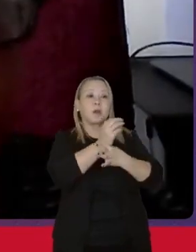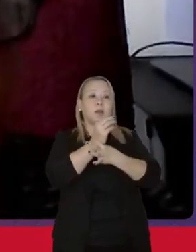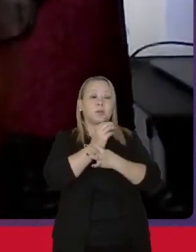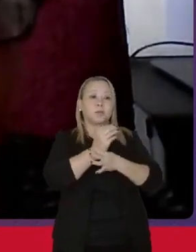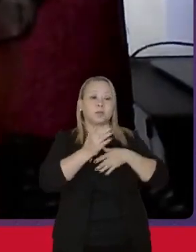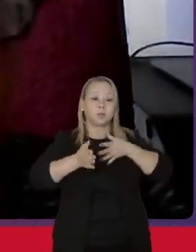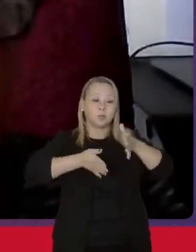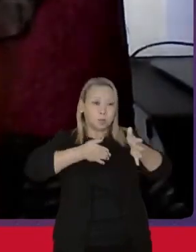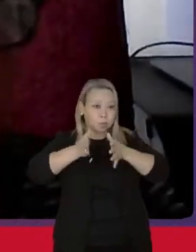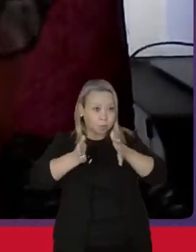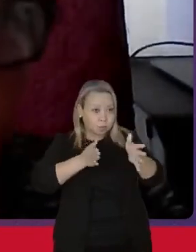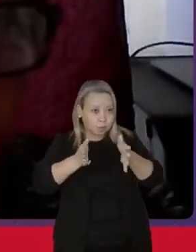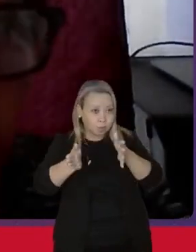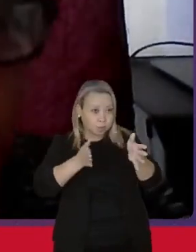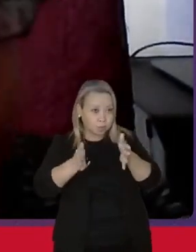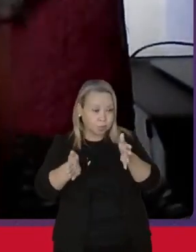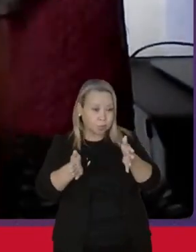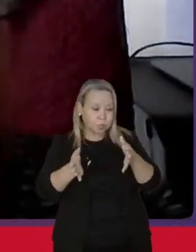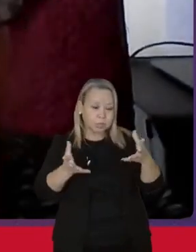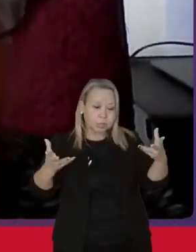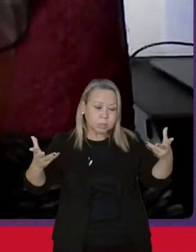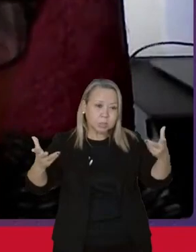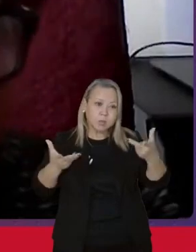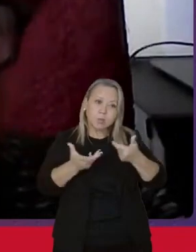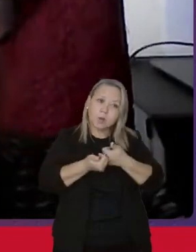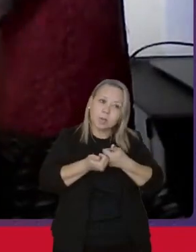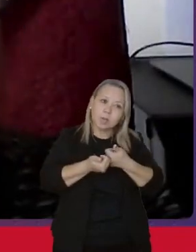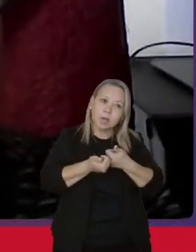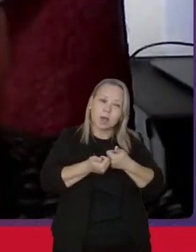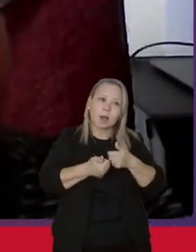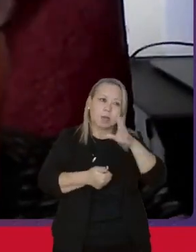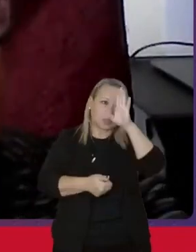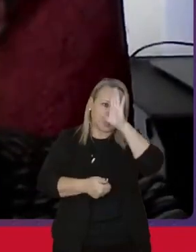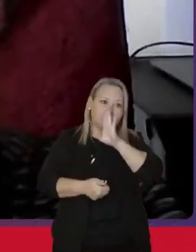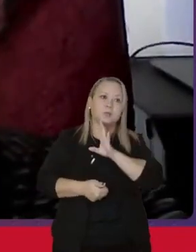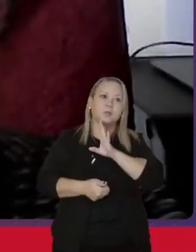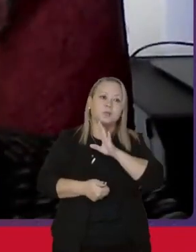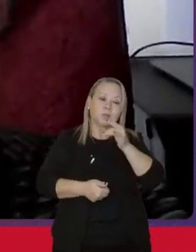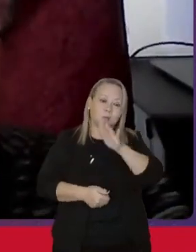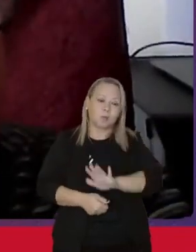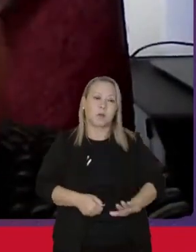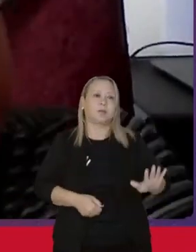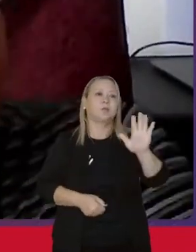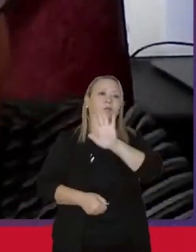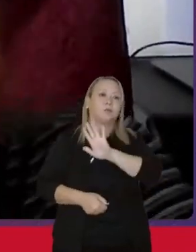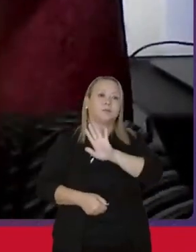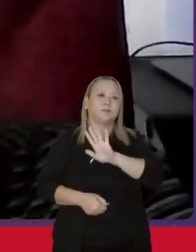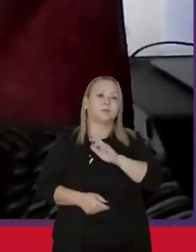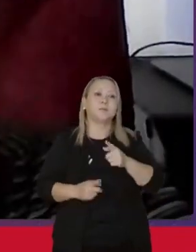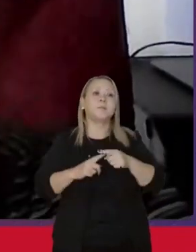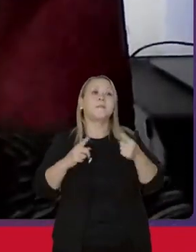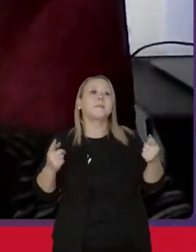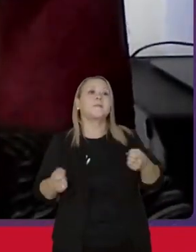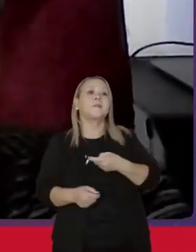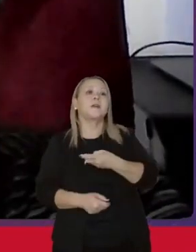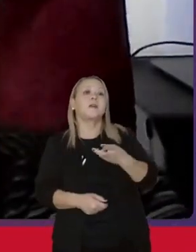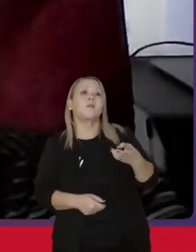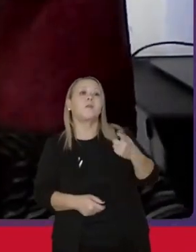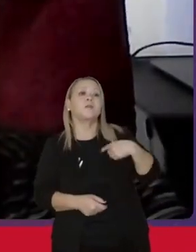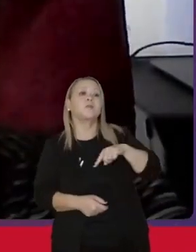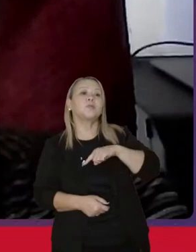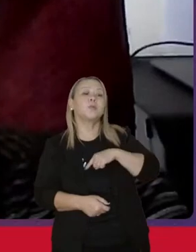acesso de qualidade, gratuito e para todos. Mas, enquanto nós